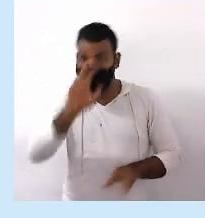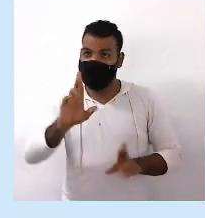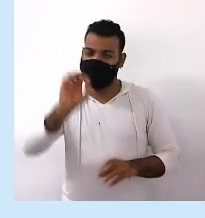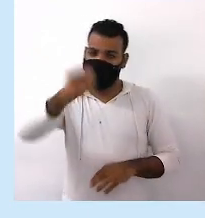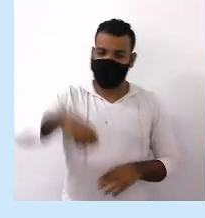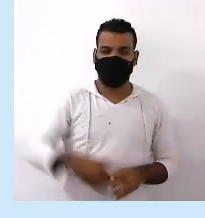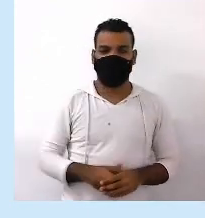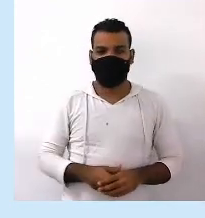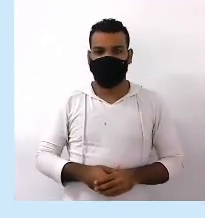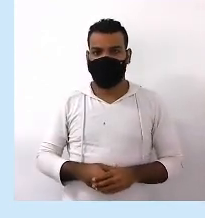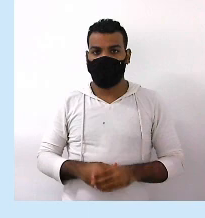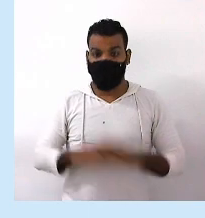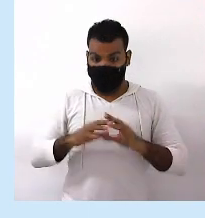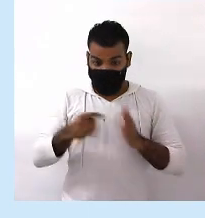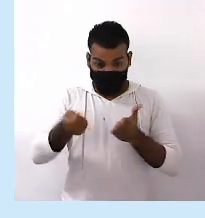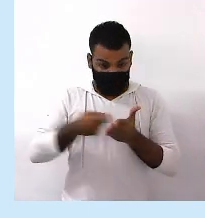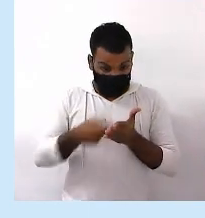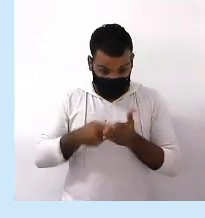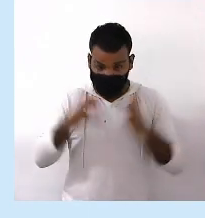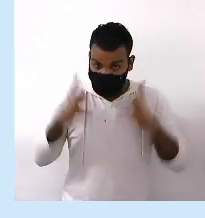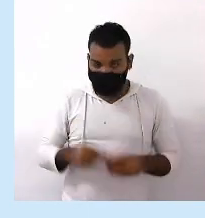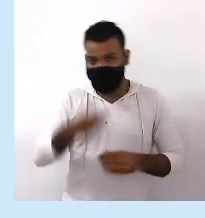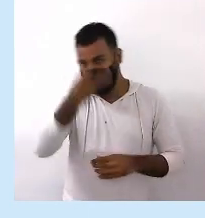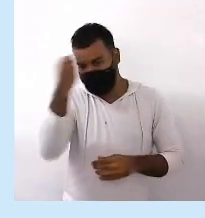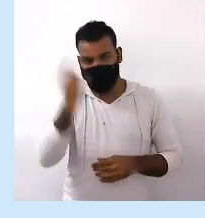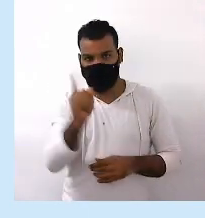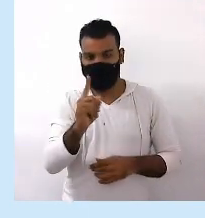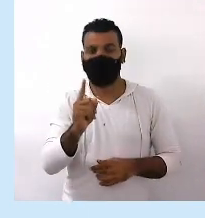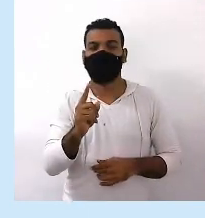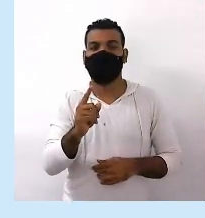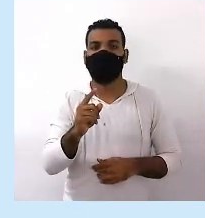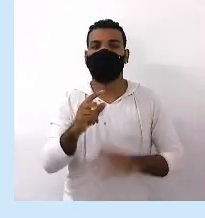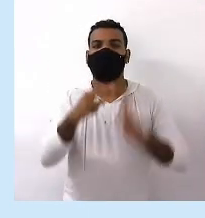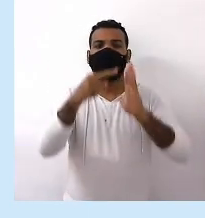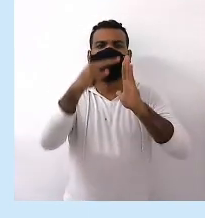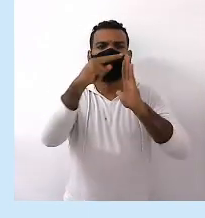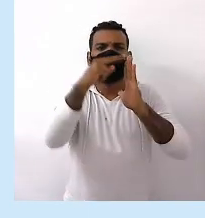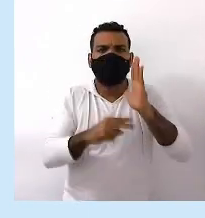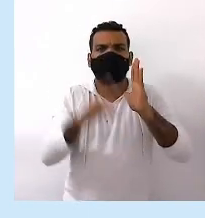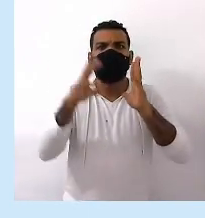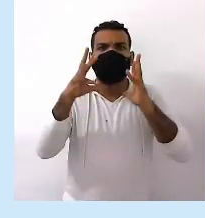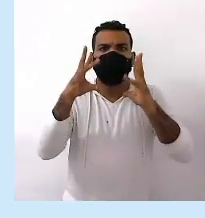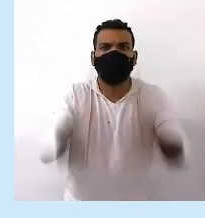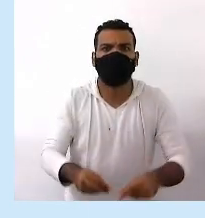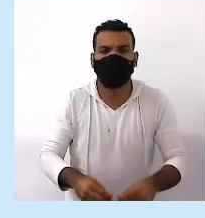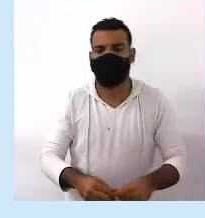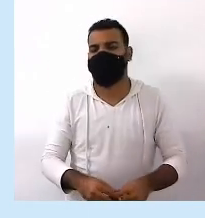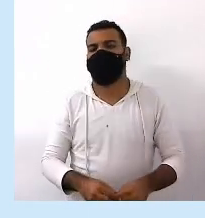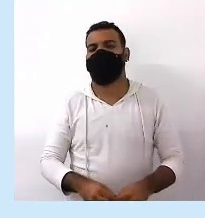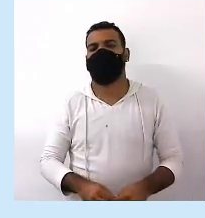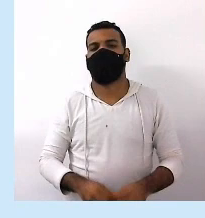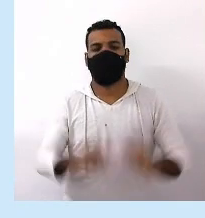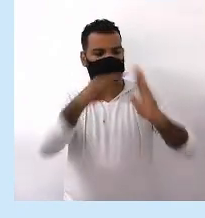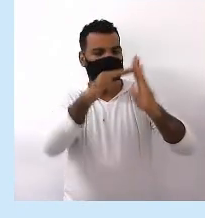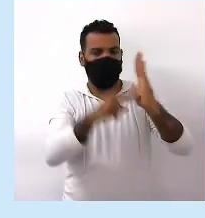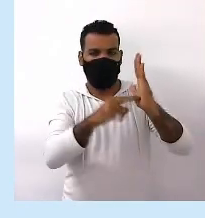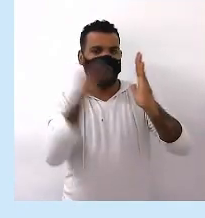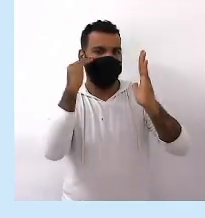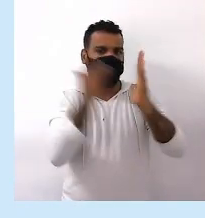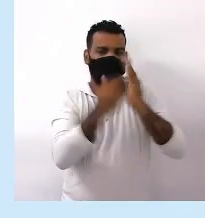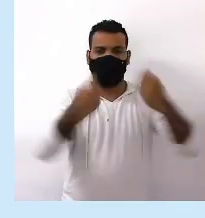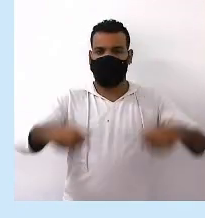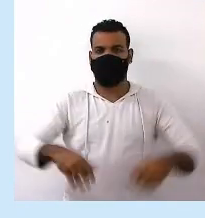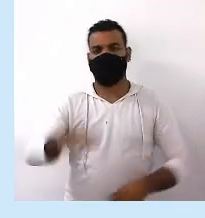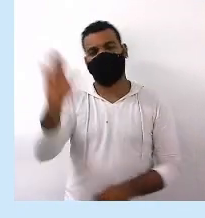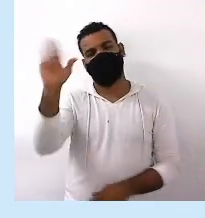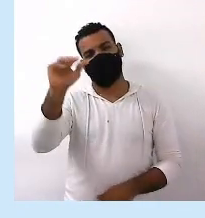Anotem tudo E não se esqueçam Leiam tudo O que puderem E lembrem Normas São para ser seguidas